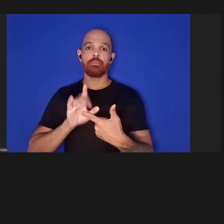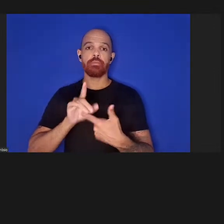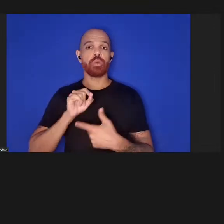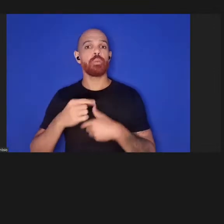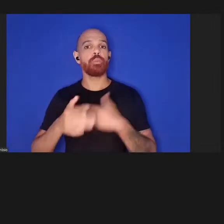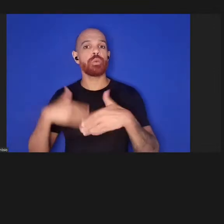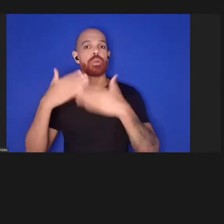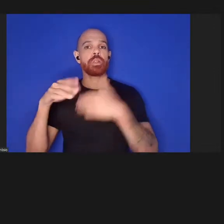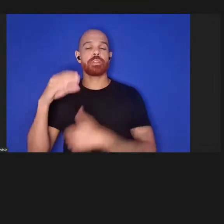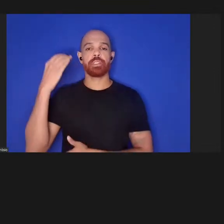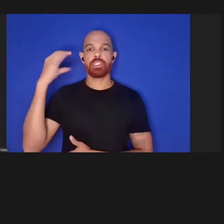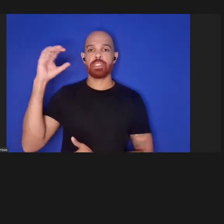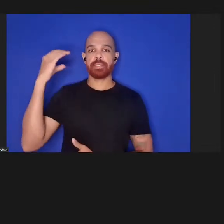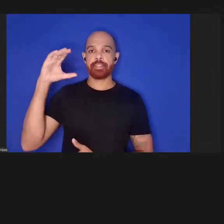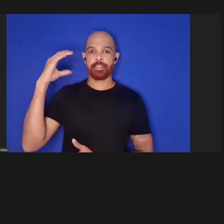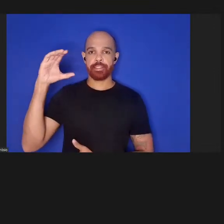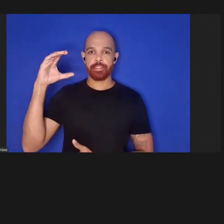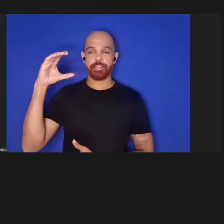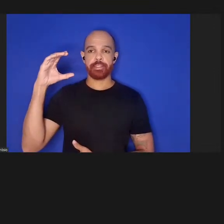ciência